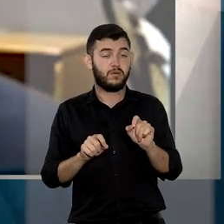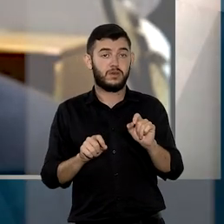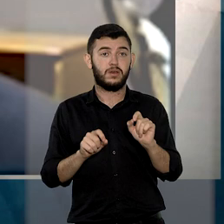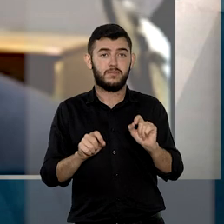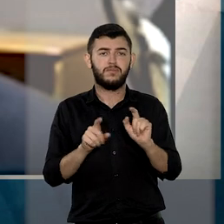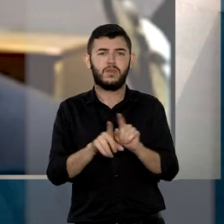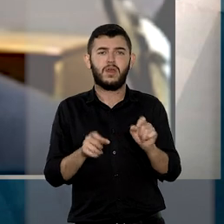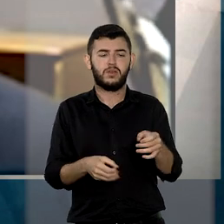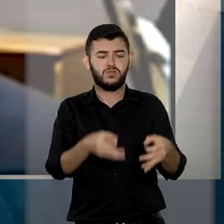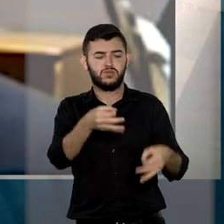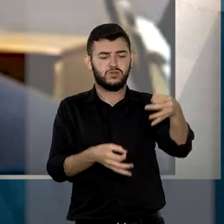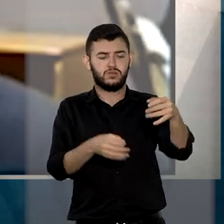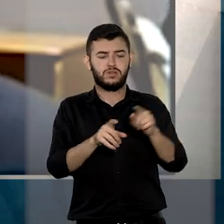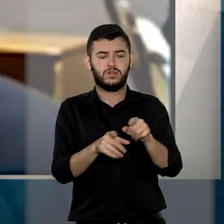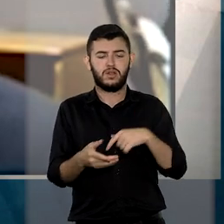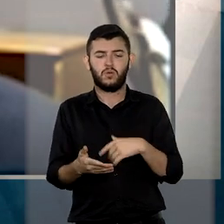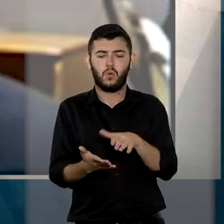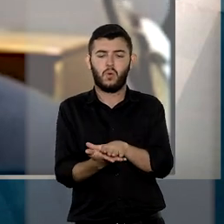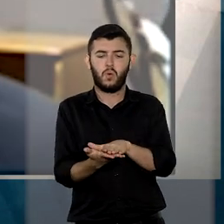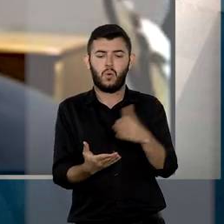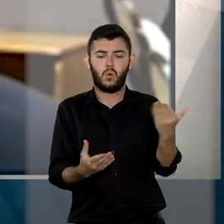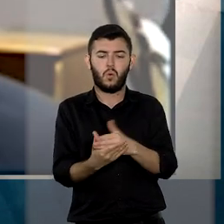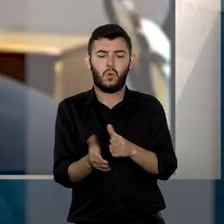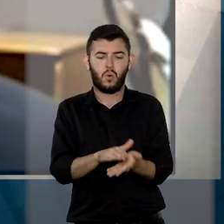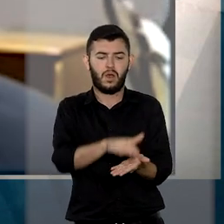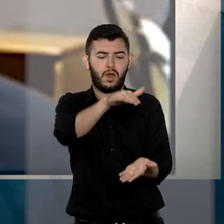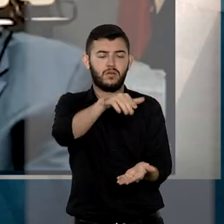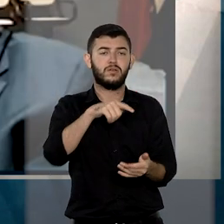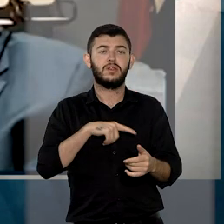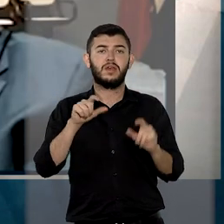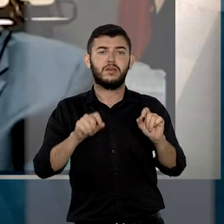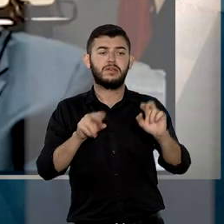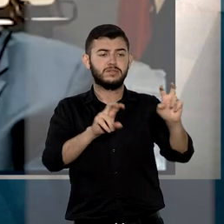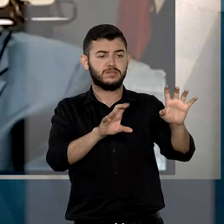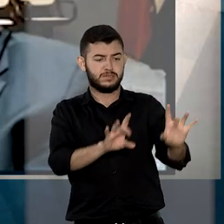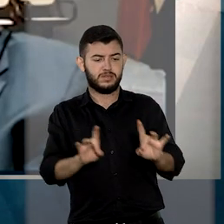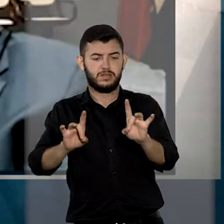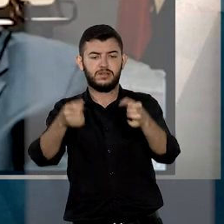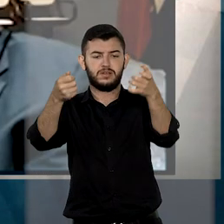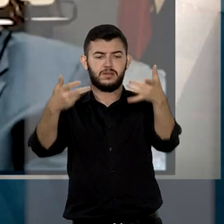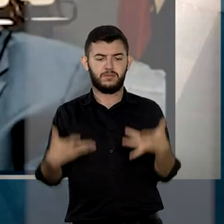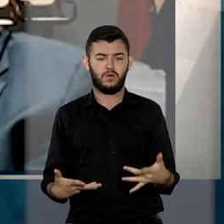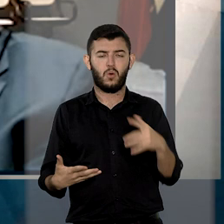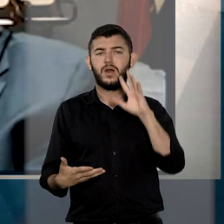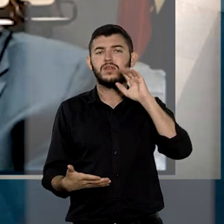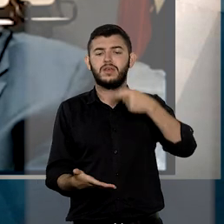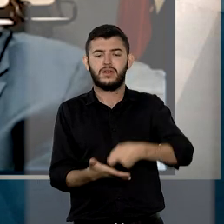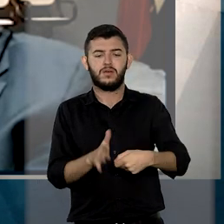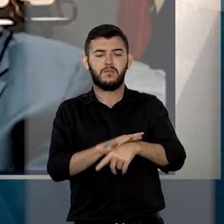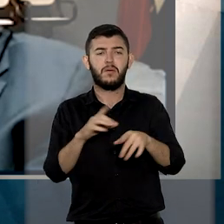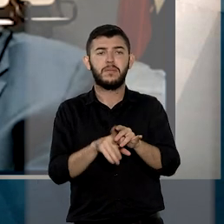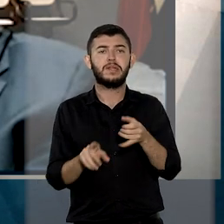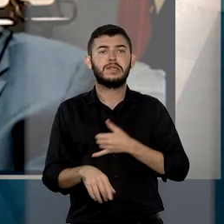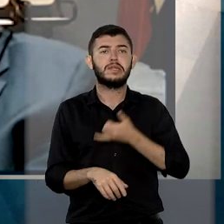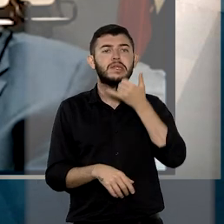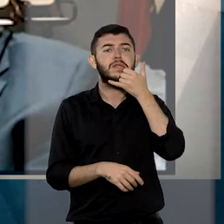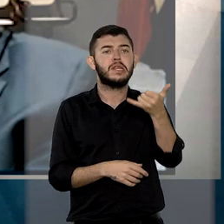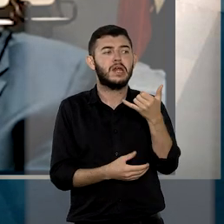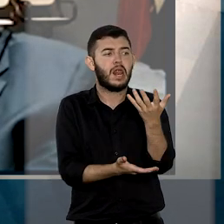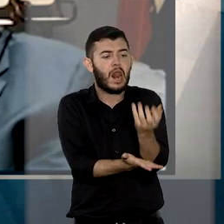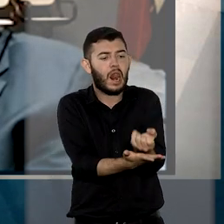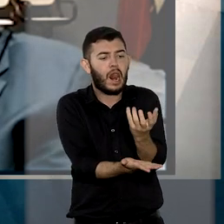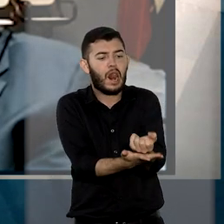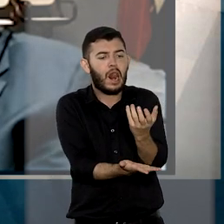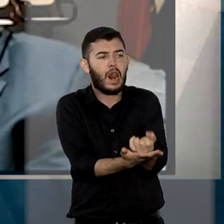reportou às folhas dos autos em que consta essa representação. De acordo com ele, a decisão que quebrou o sigilo telefônico